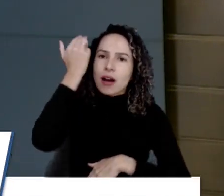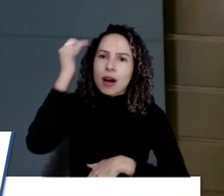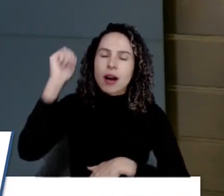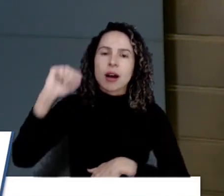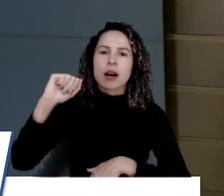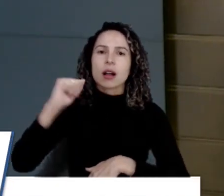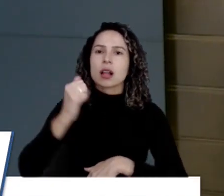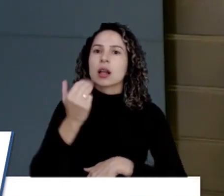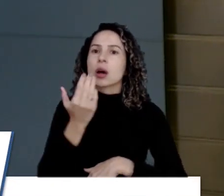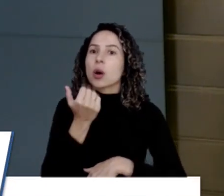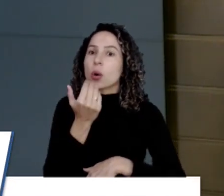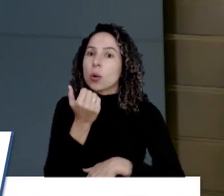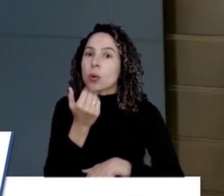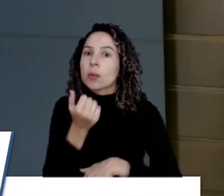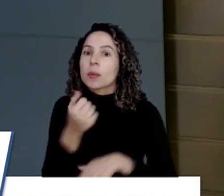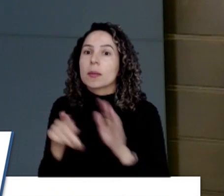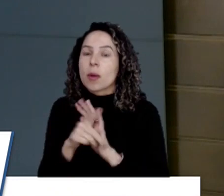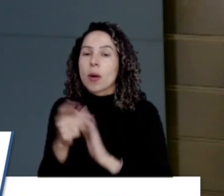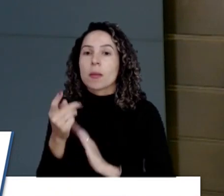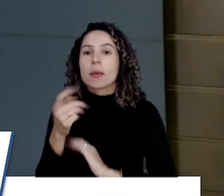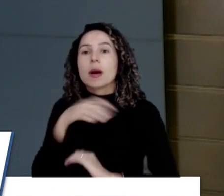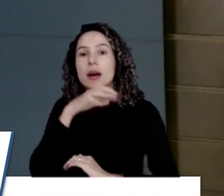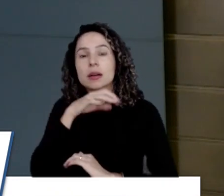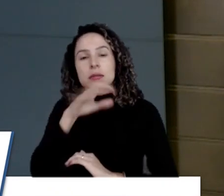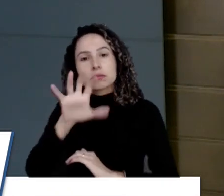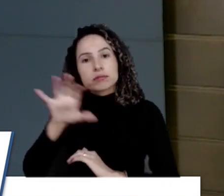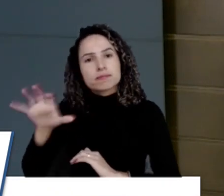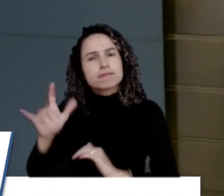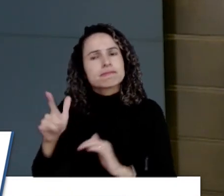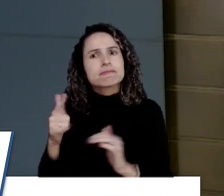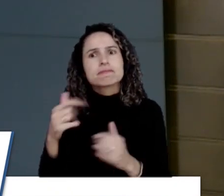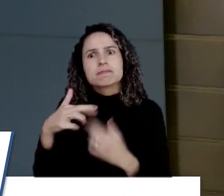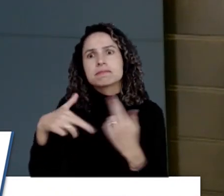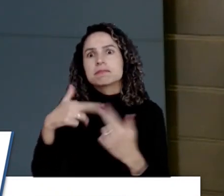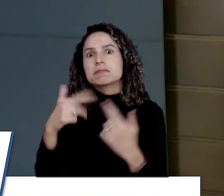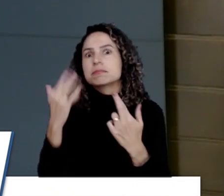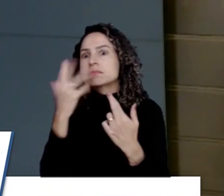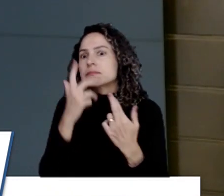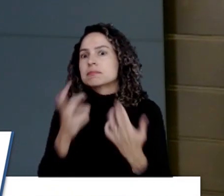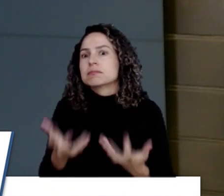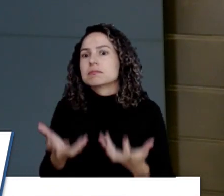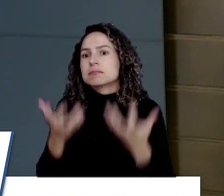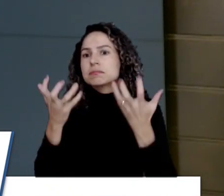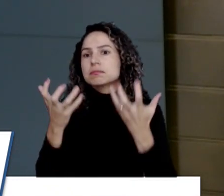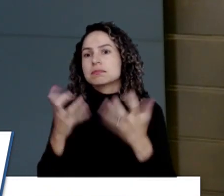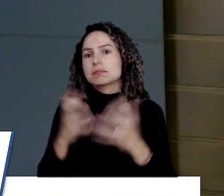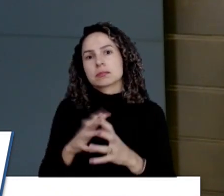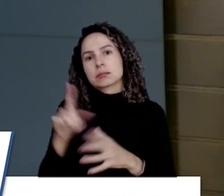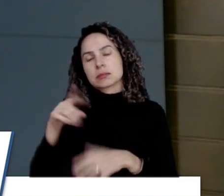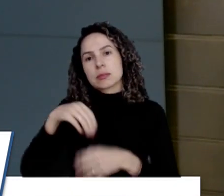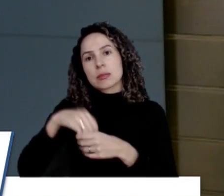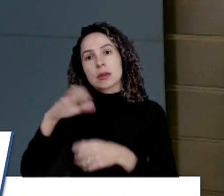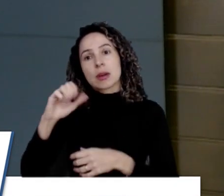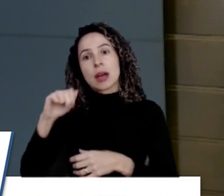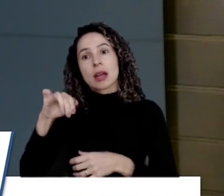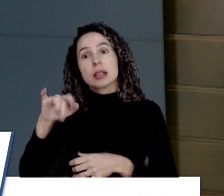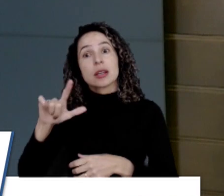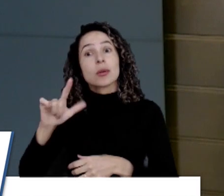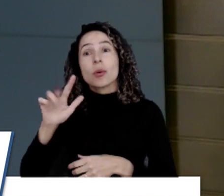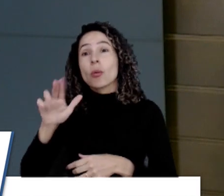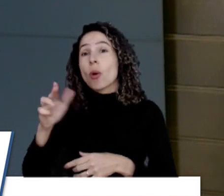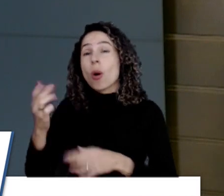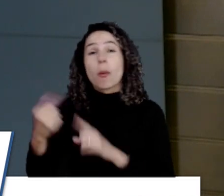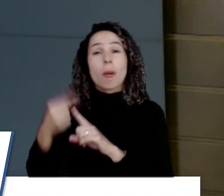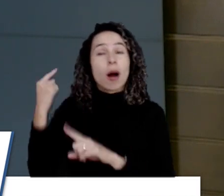lanchonete de equinos. Então, está super bacana o trabalho lá no Canil Municipal, como nunca foi